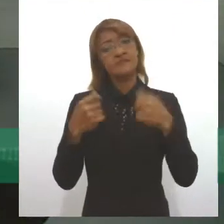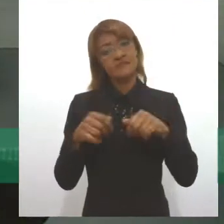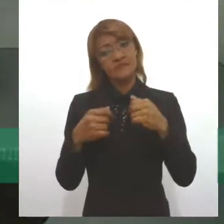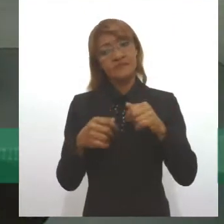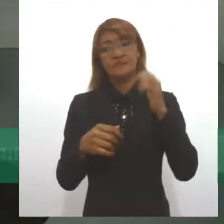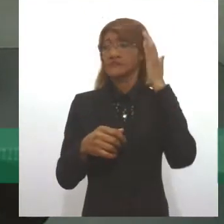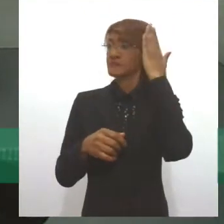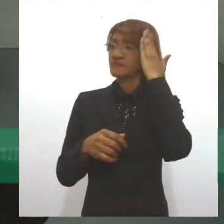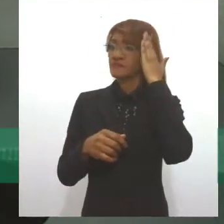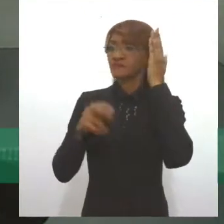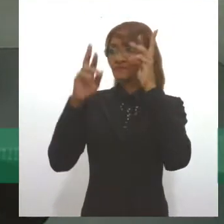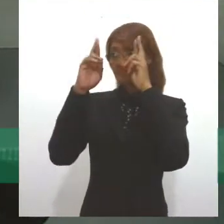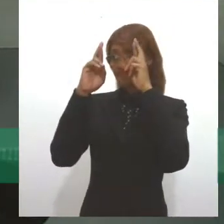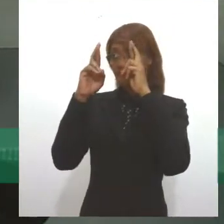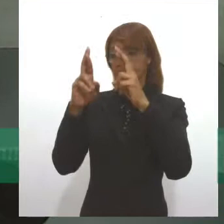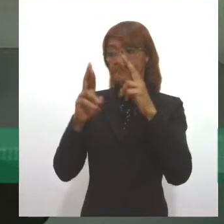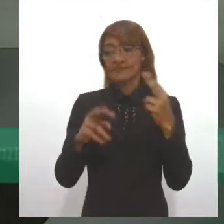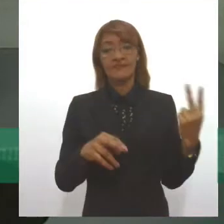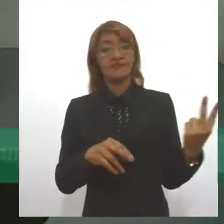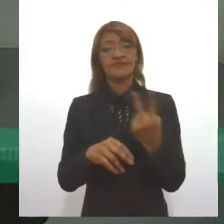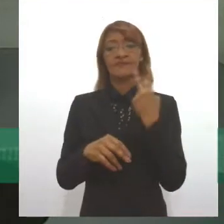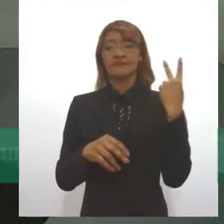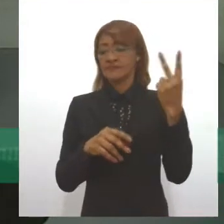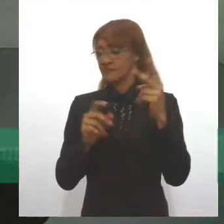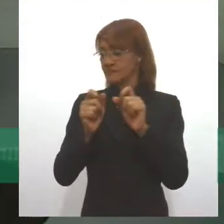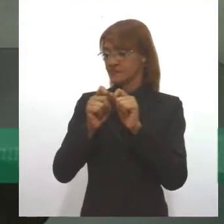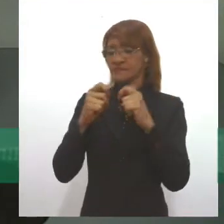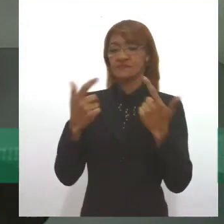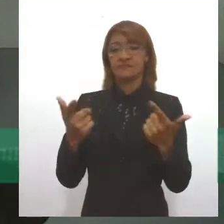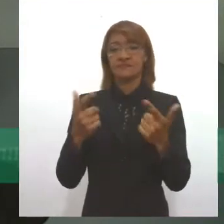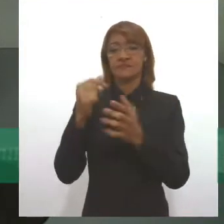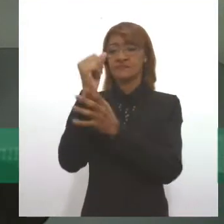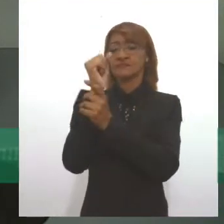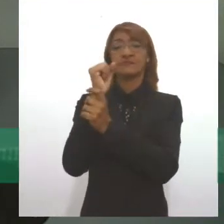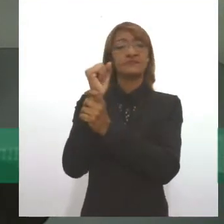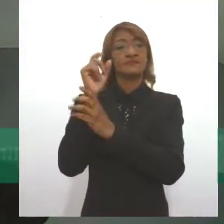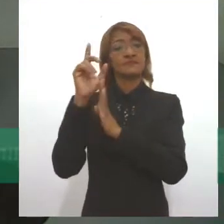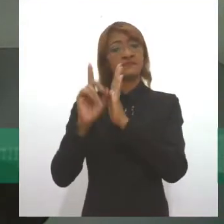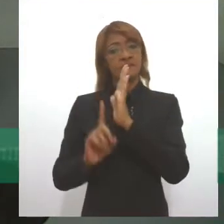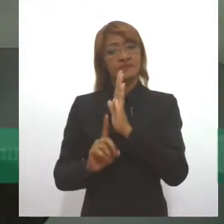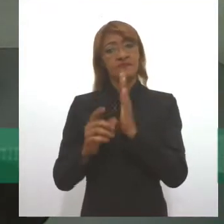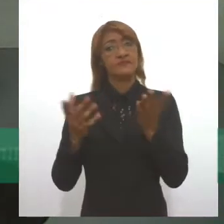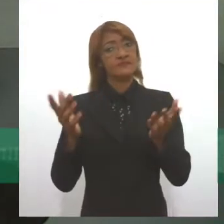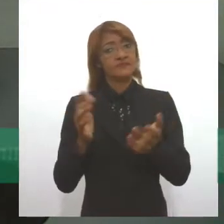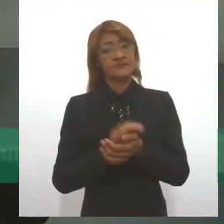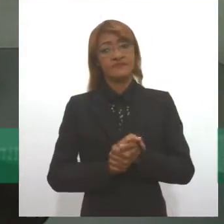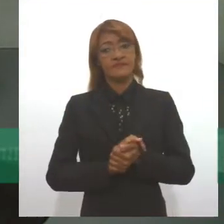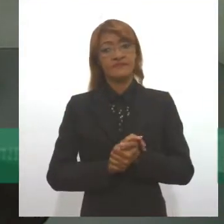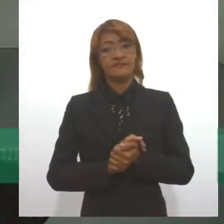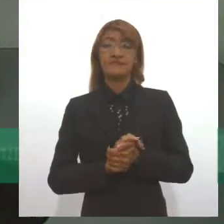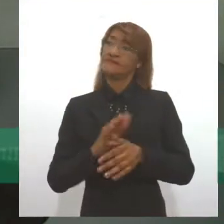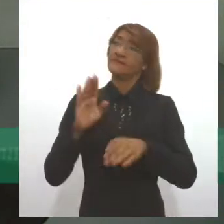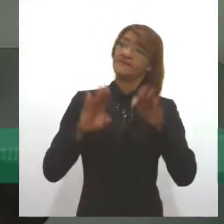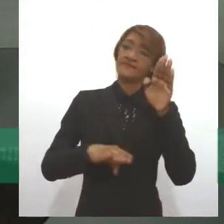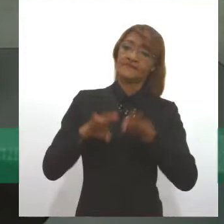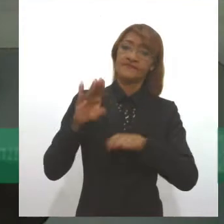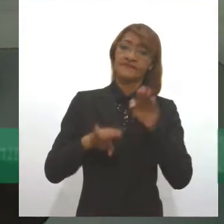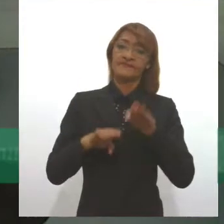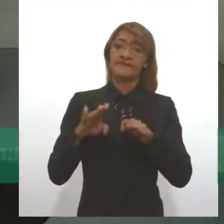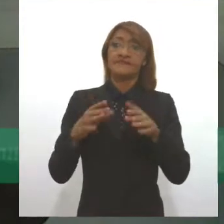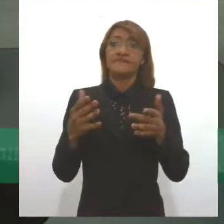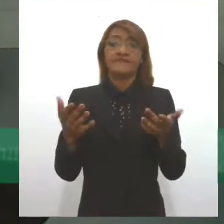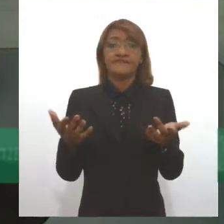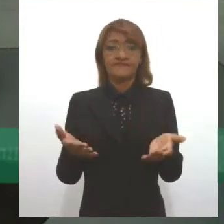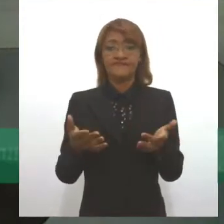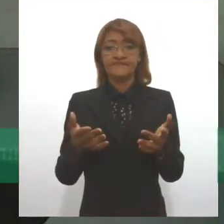respeitar, valorizar e, claro, assegurar direitos, porque são cidadãos brasileiros que muitas vezes estão na invisibilidade.